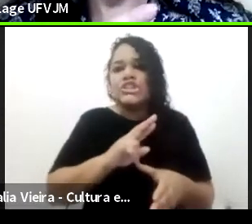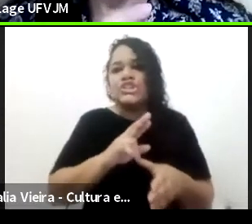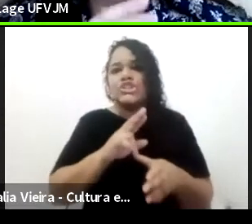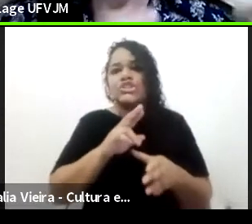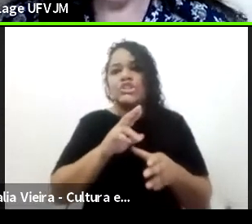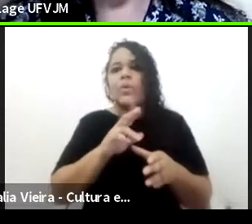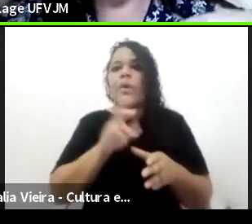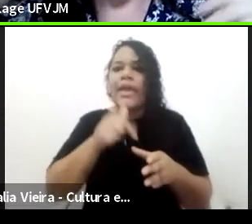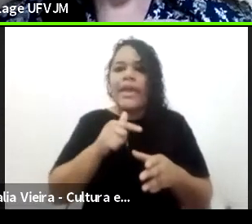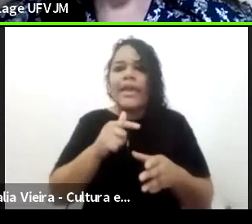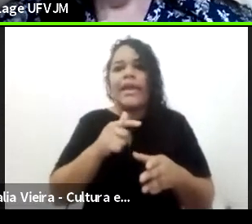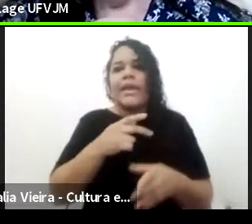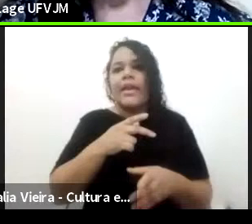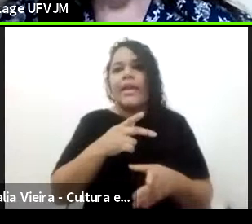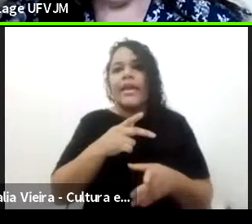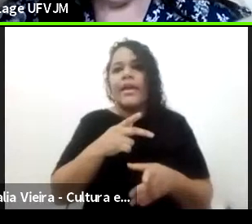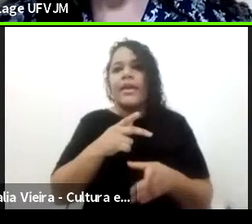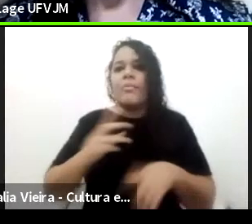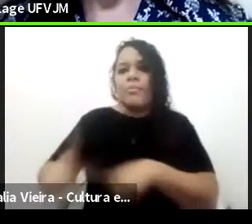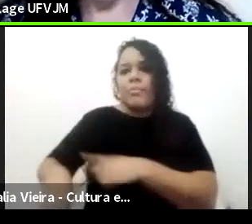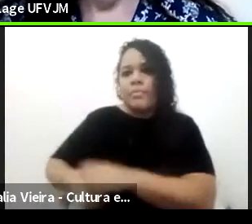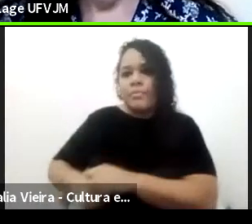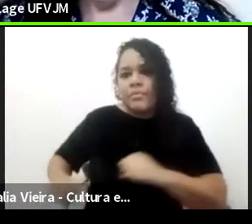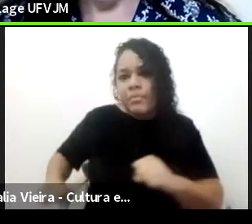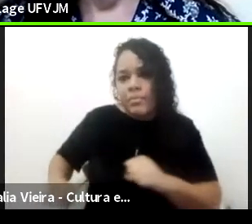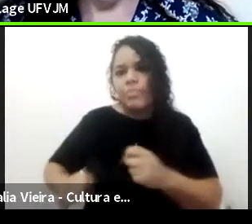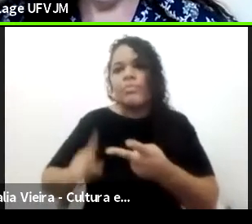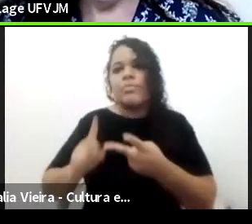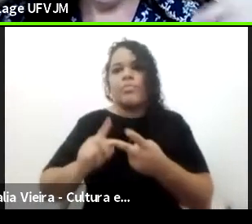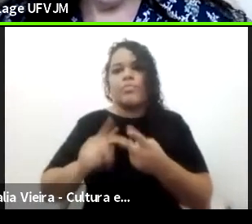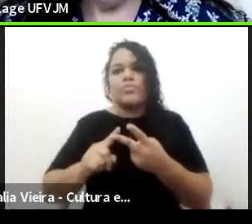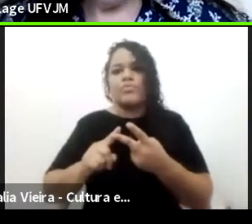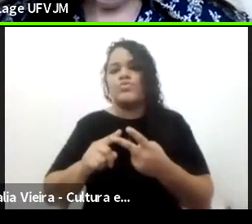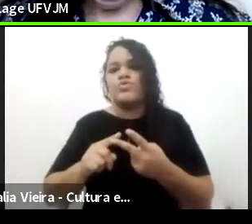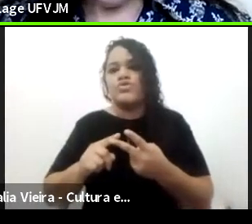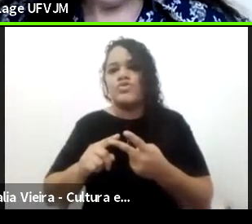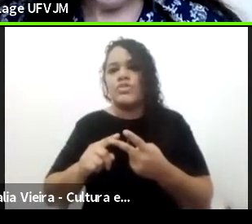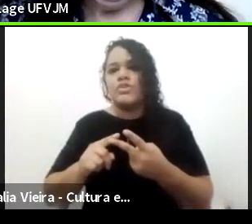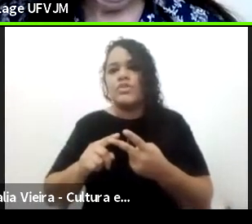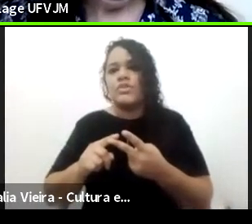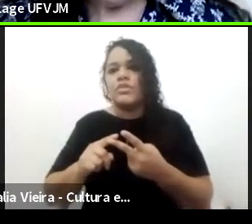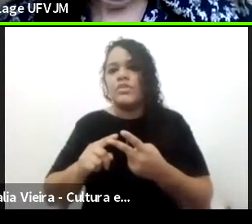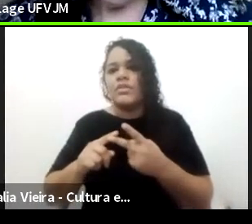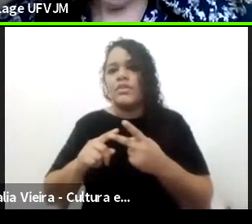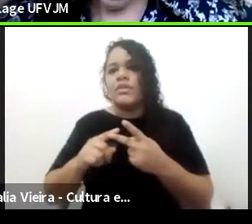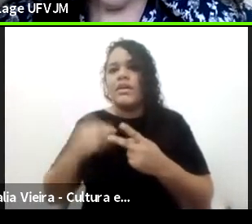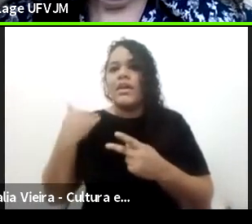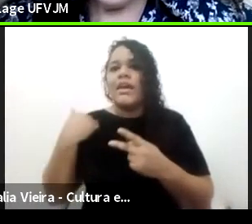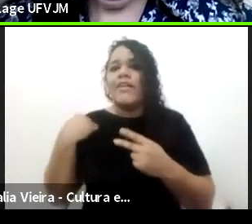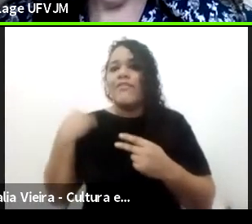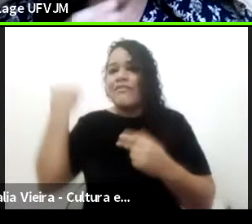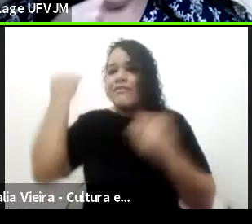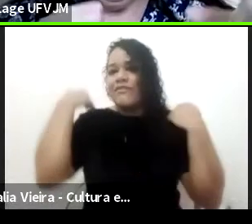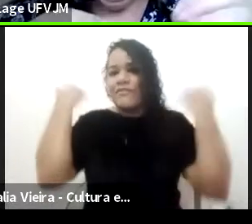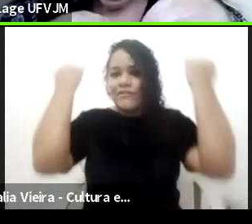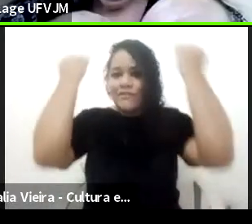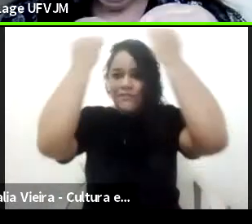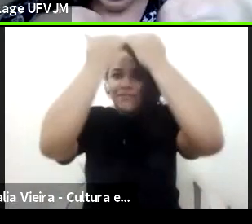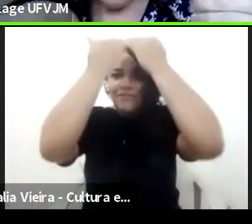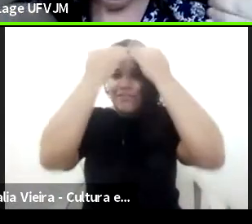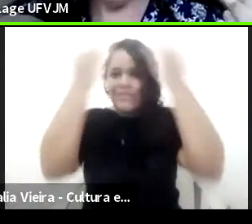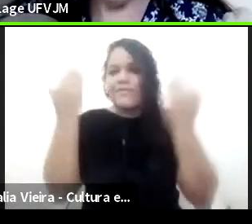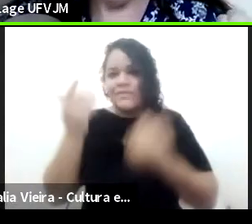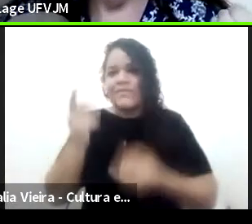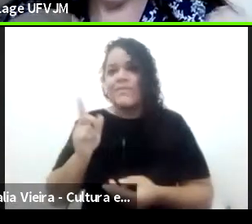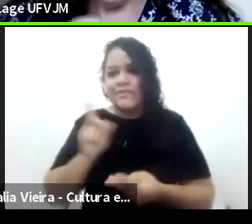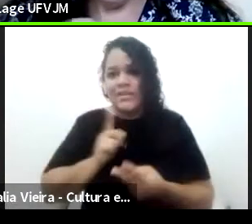freiras, aqueles que fazem parte de uma determinada ordenação e que têm vínculo direto com o papado. Então, o